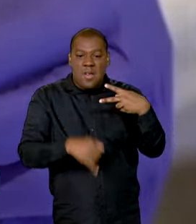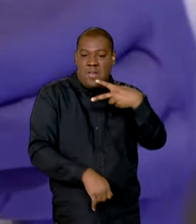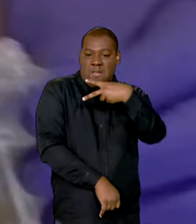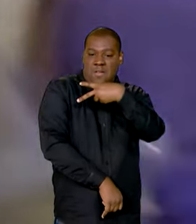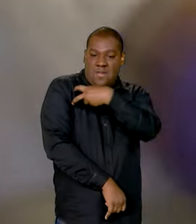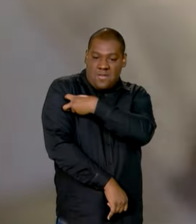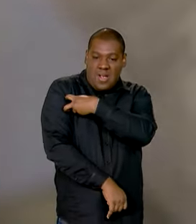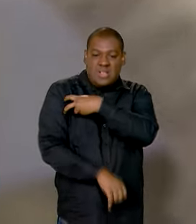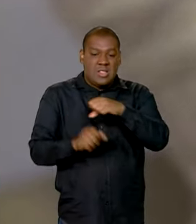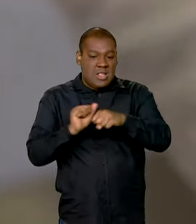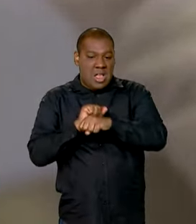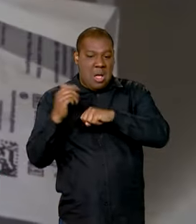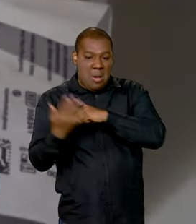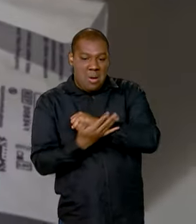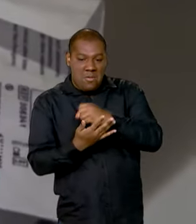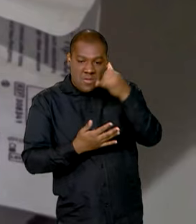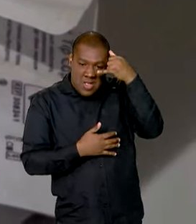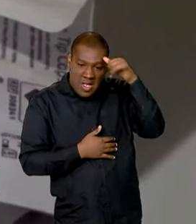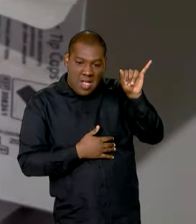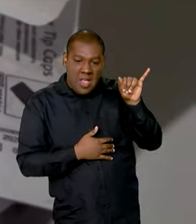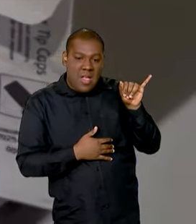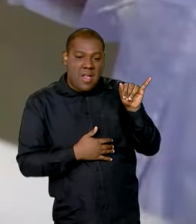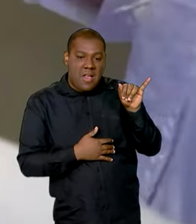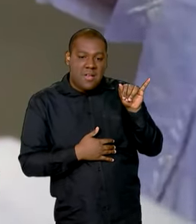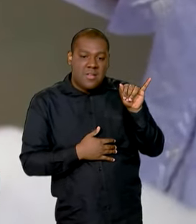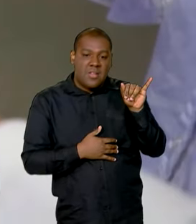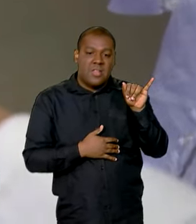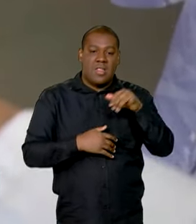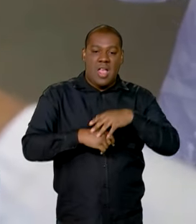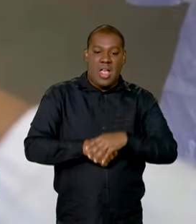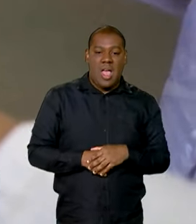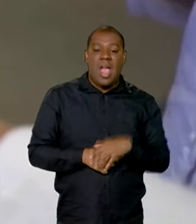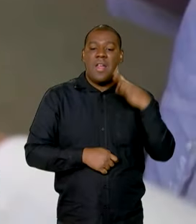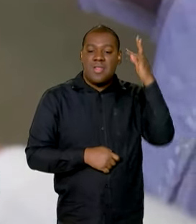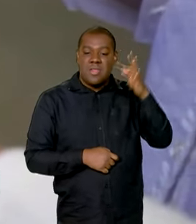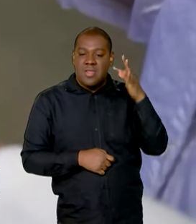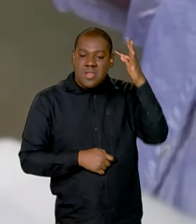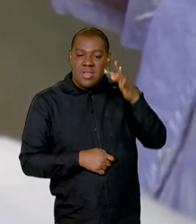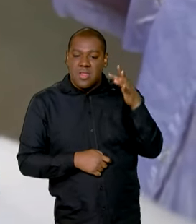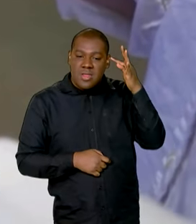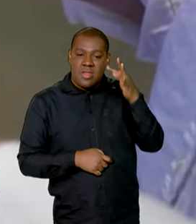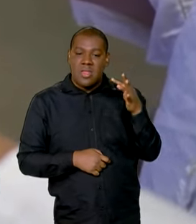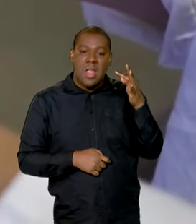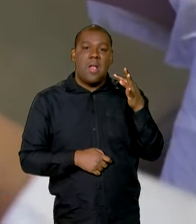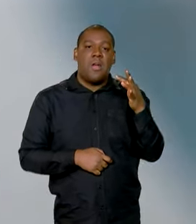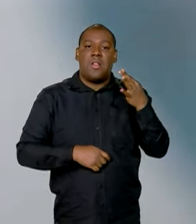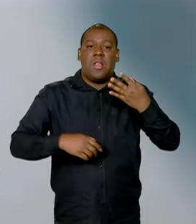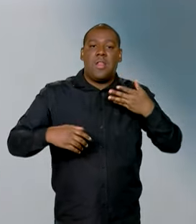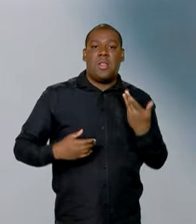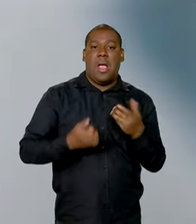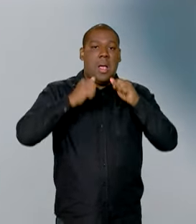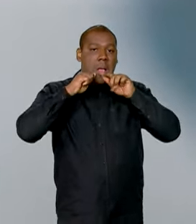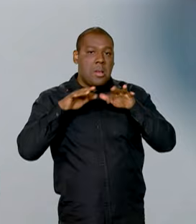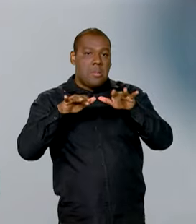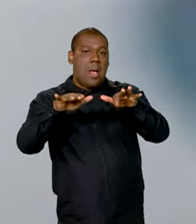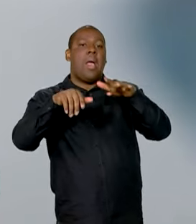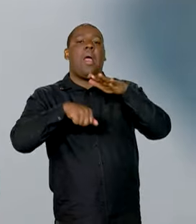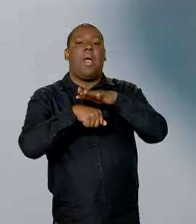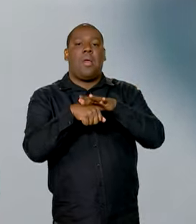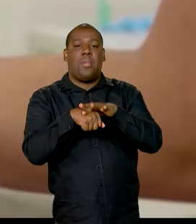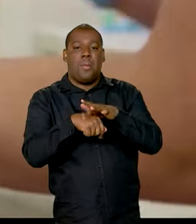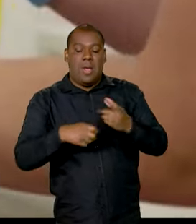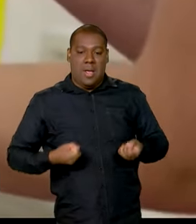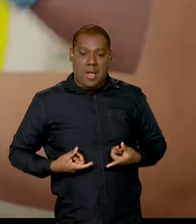-19 estariam relacionadas a uma falsa teoria chamada câncer turbo. Segundo essa teoria,